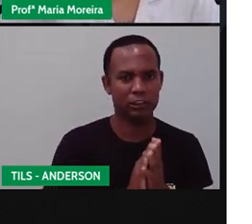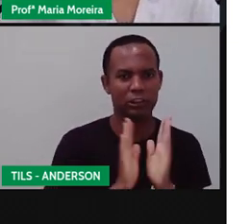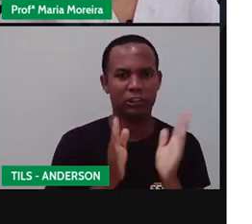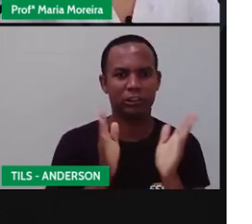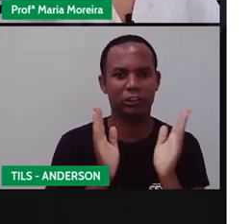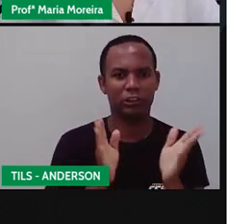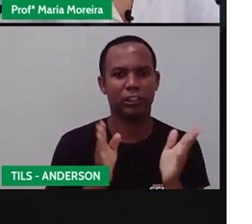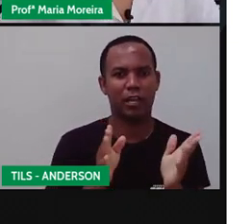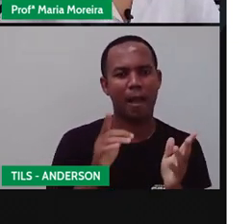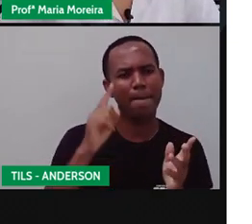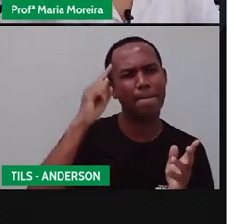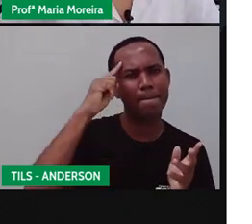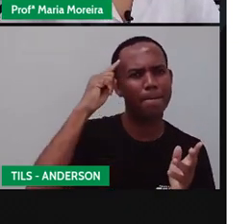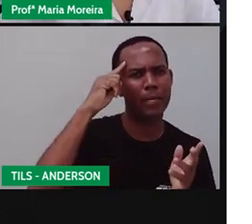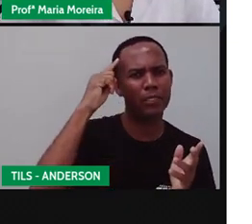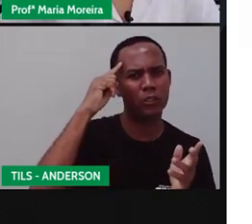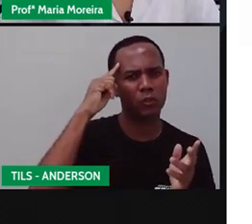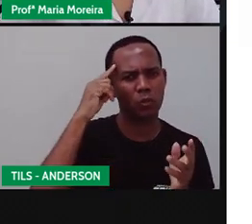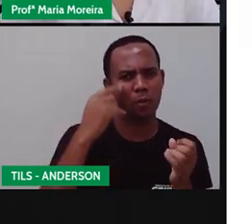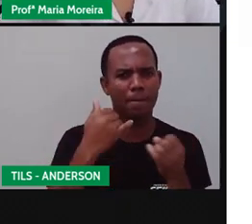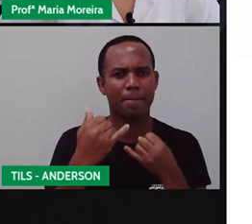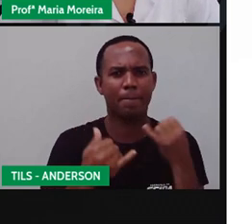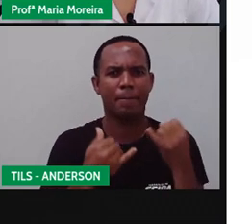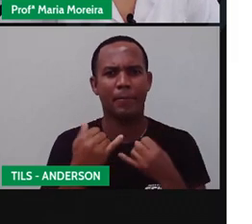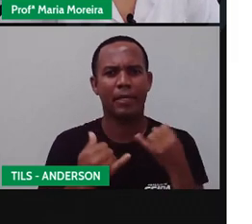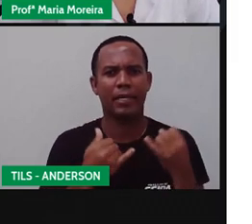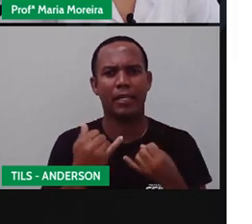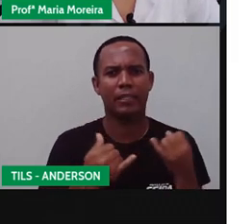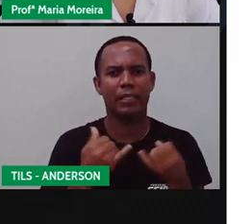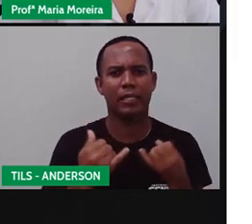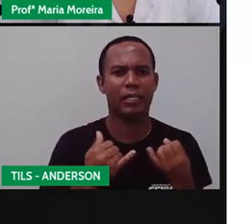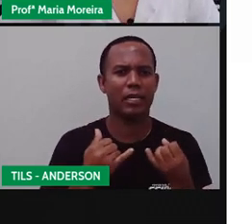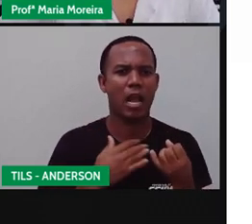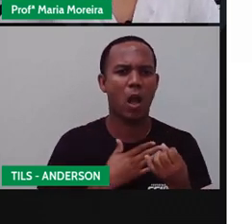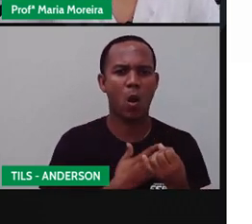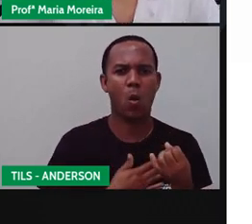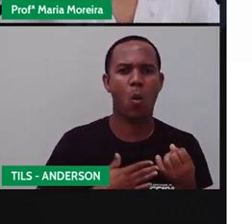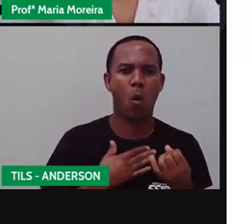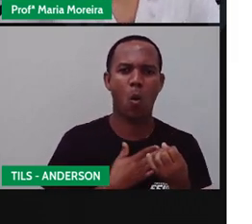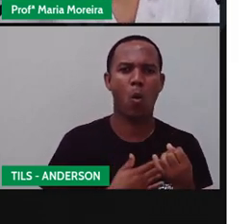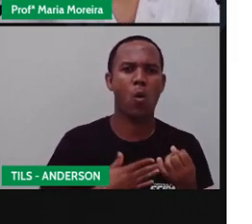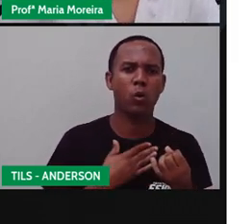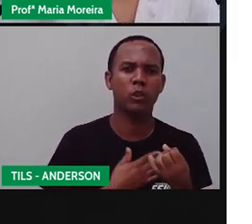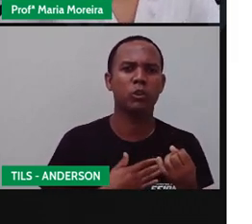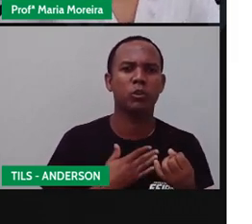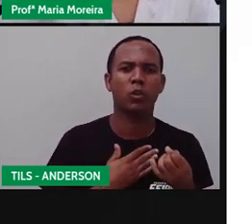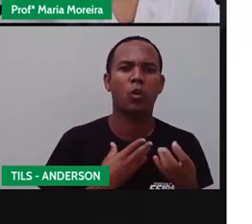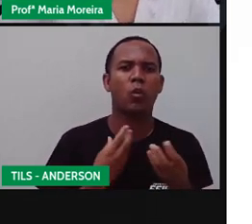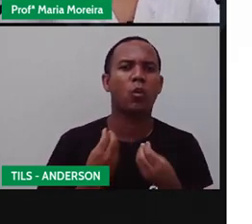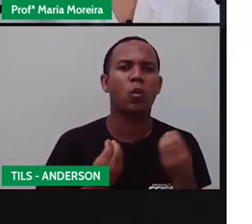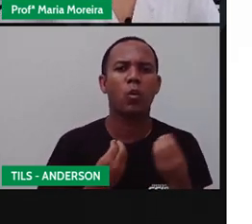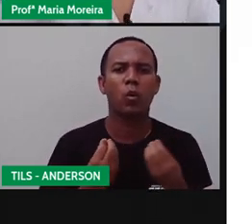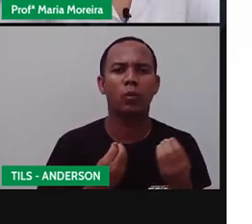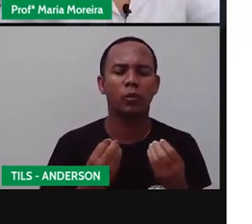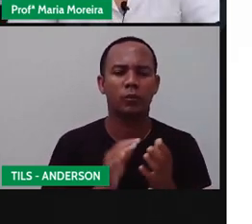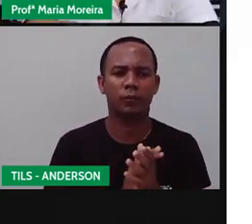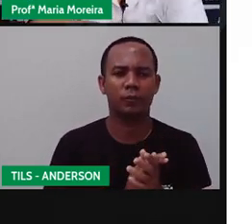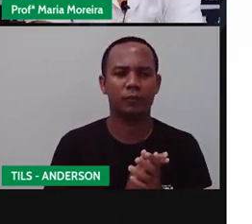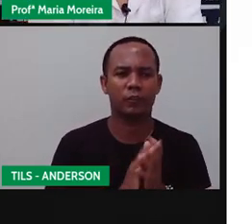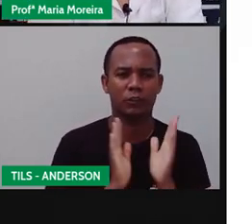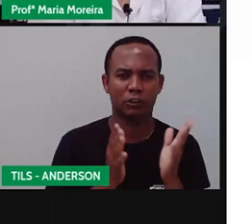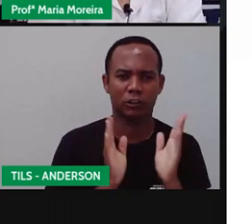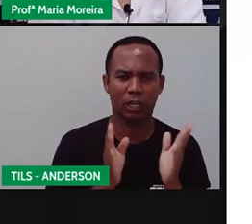pensar? Essa brincadeira aqui, que eu gosto tanto, de onde será que surgiu? Já se